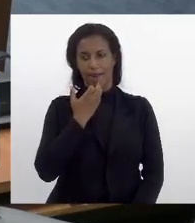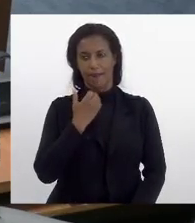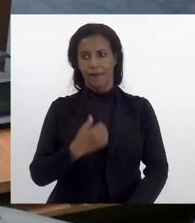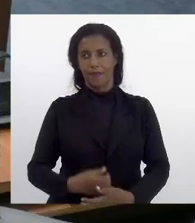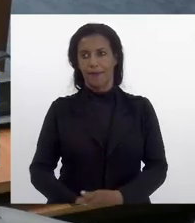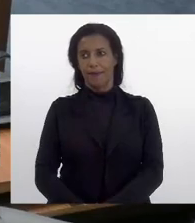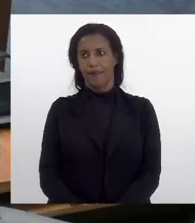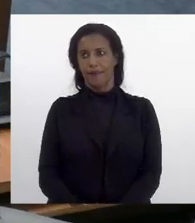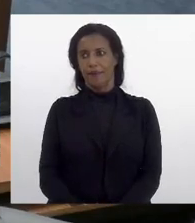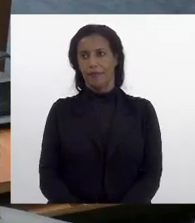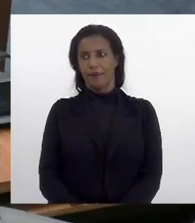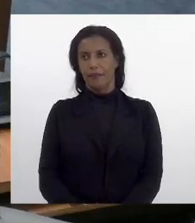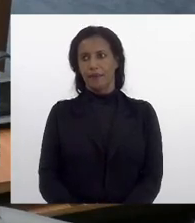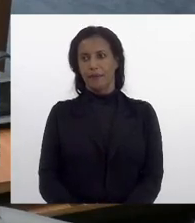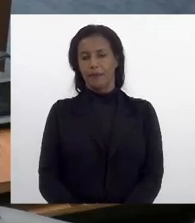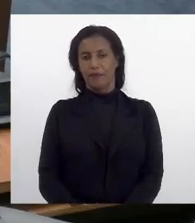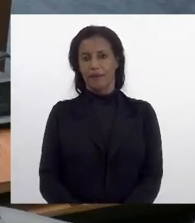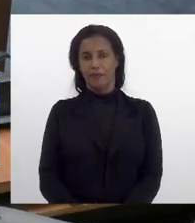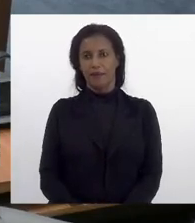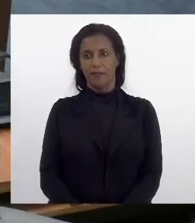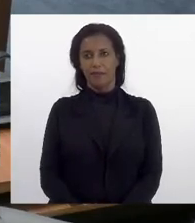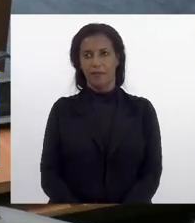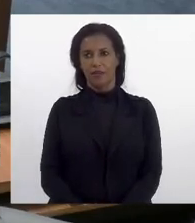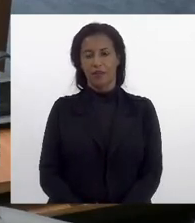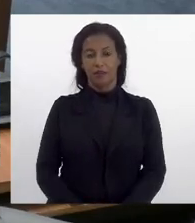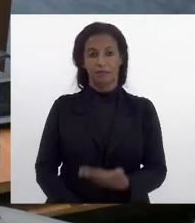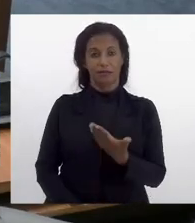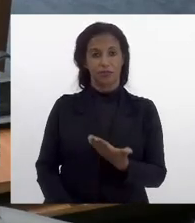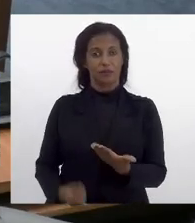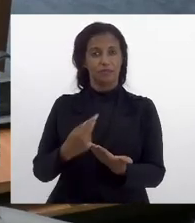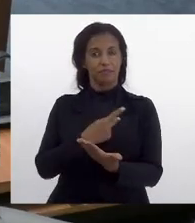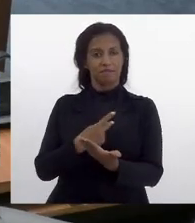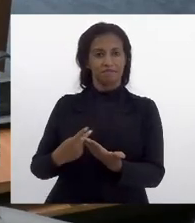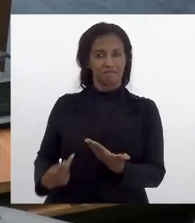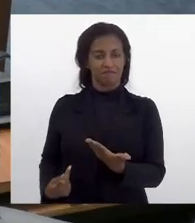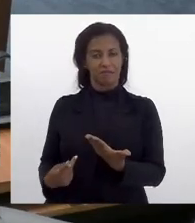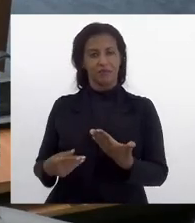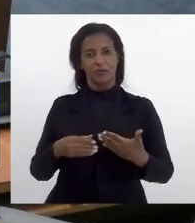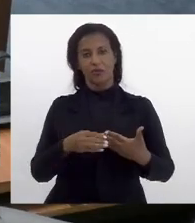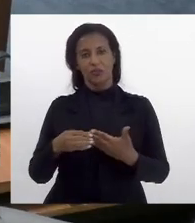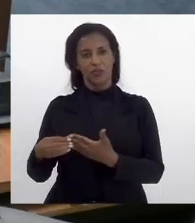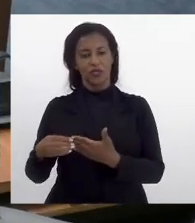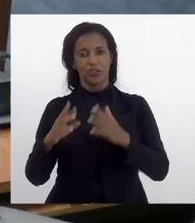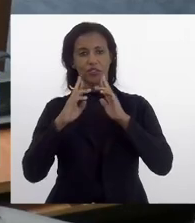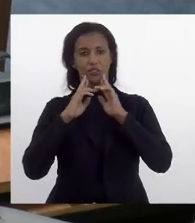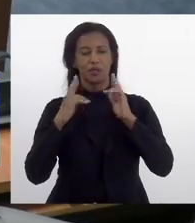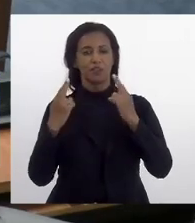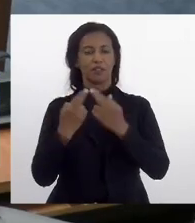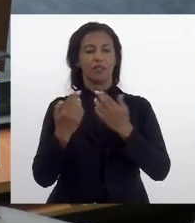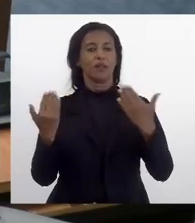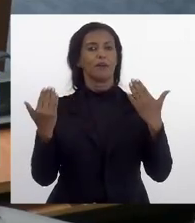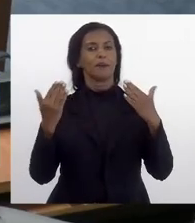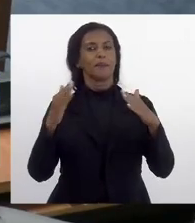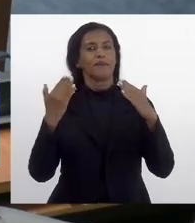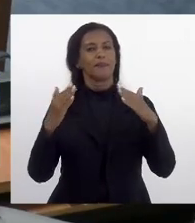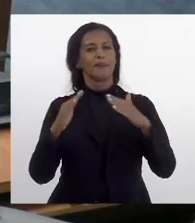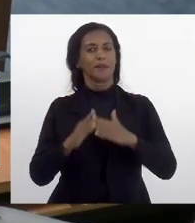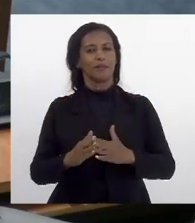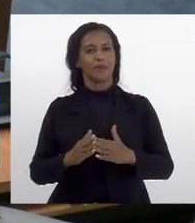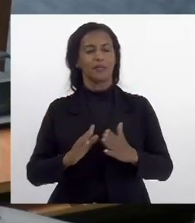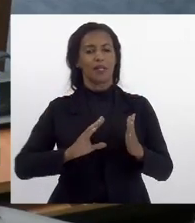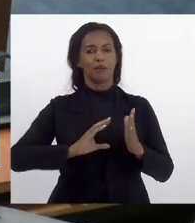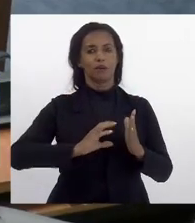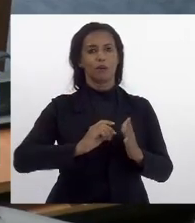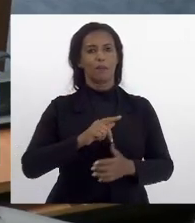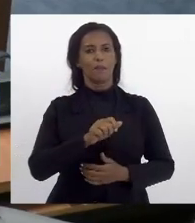sentada presidindo essa sessão eu quero parabenizar a nossa bancada